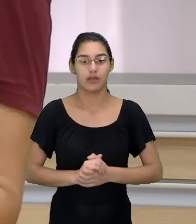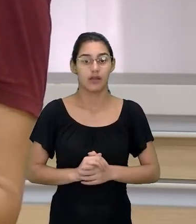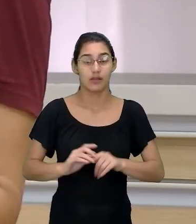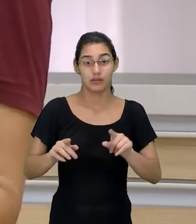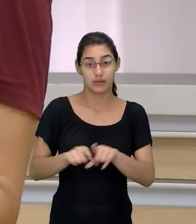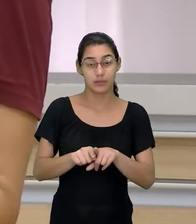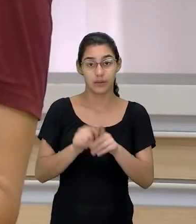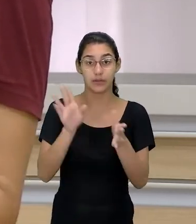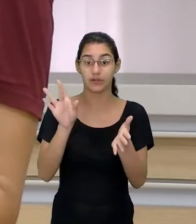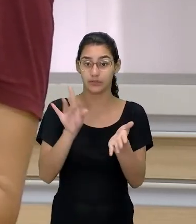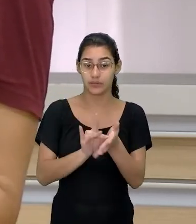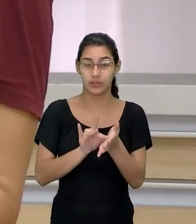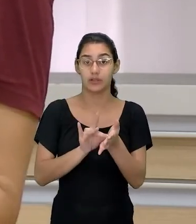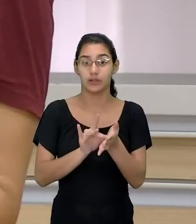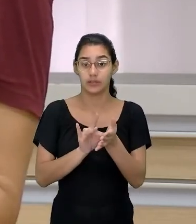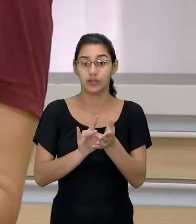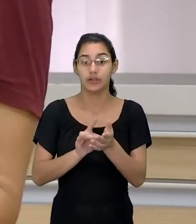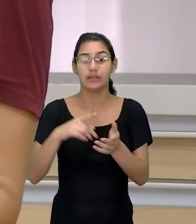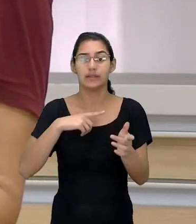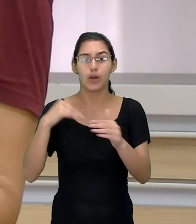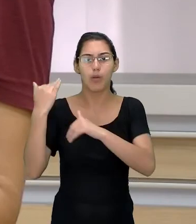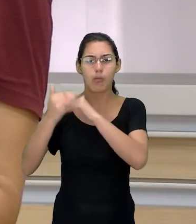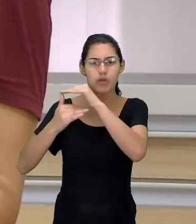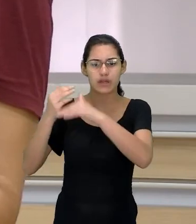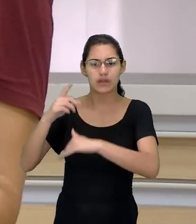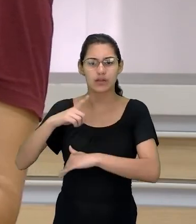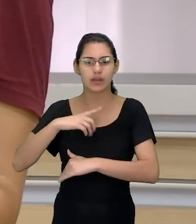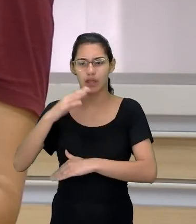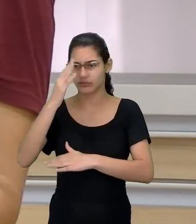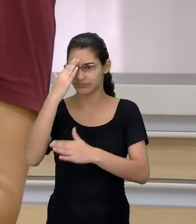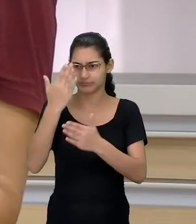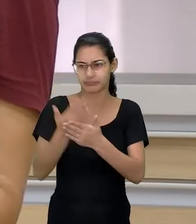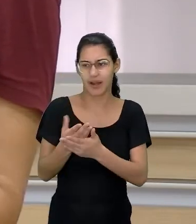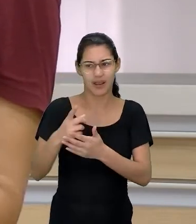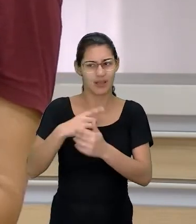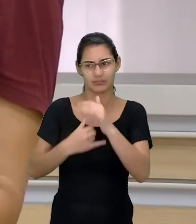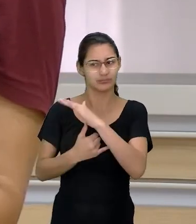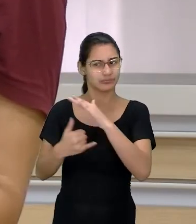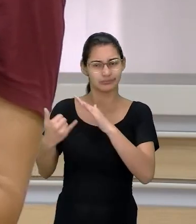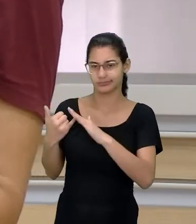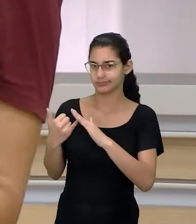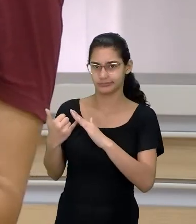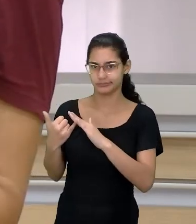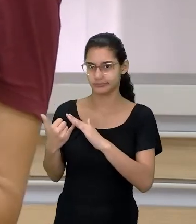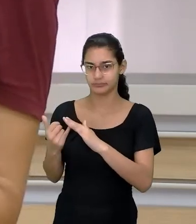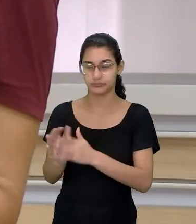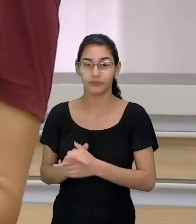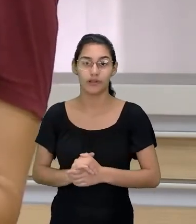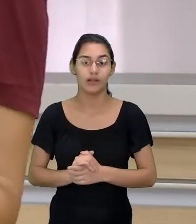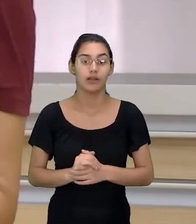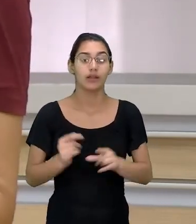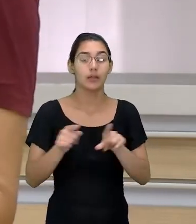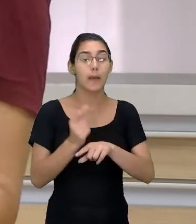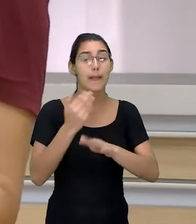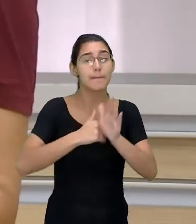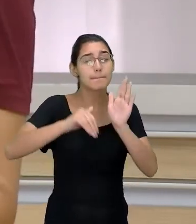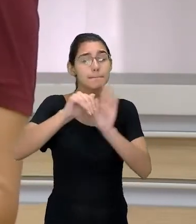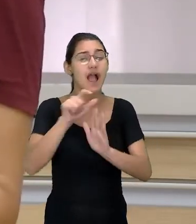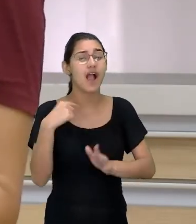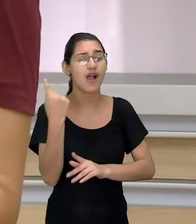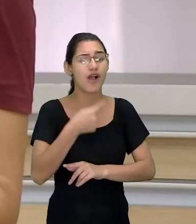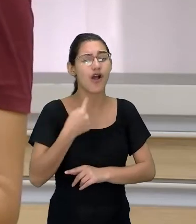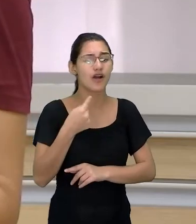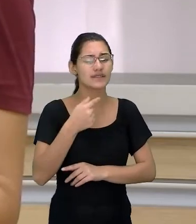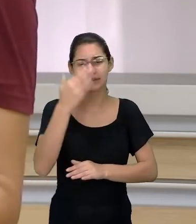para justamente gerar esse processo de desconfiança nas instituições. Né? E quanto mais a gente